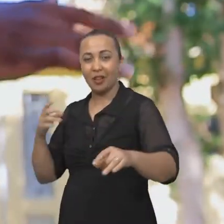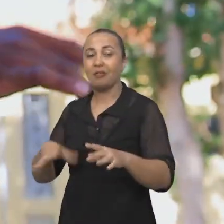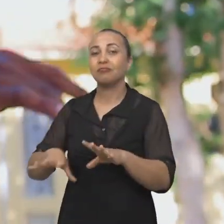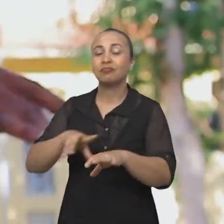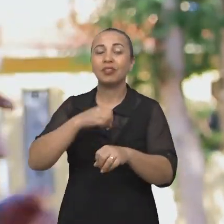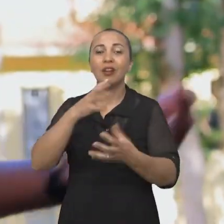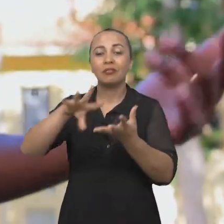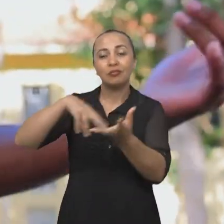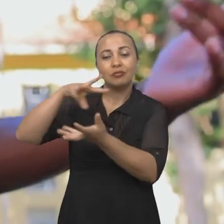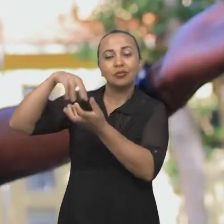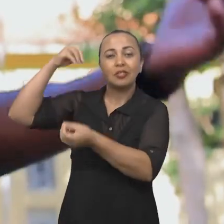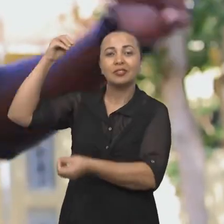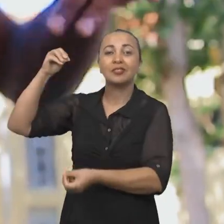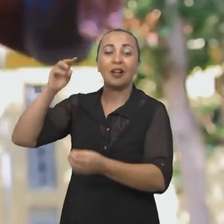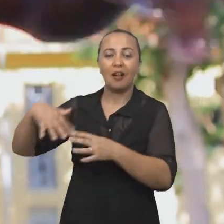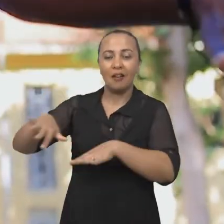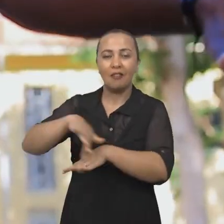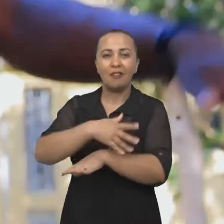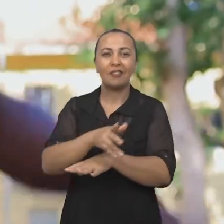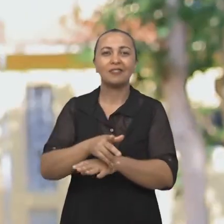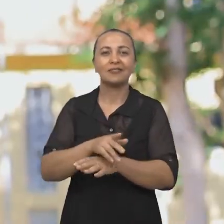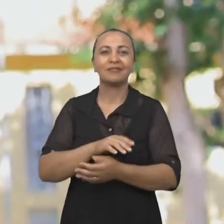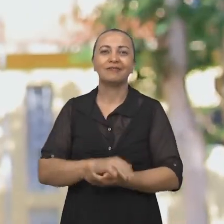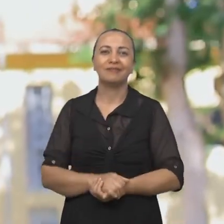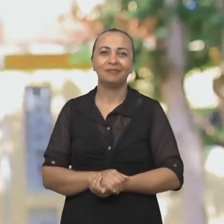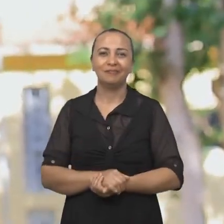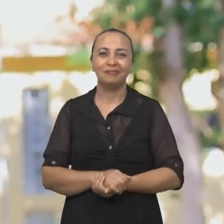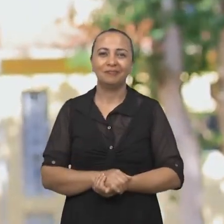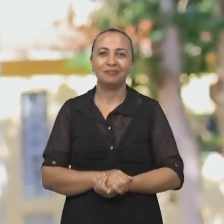sugadores de almas que vagam pelas quebradas.